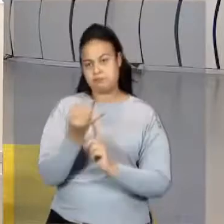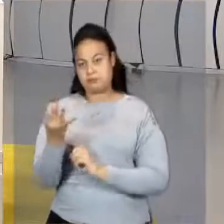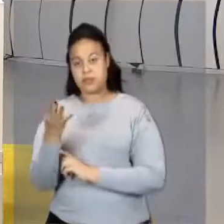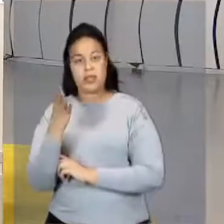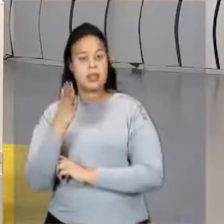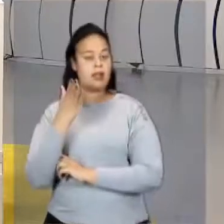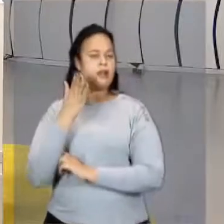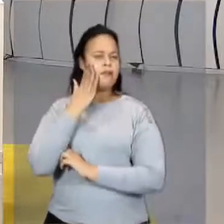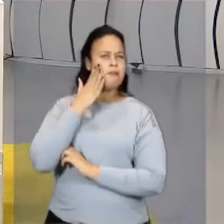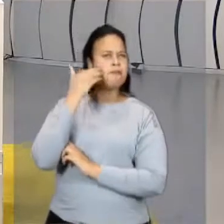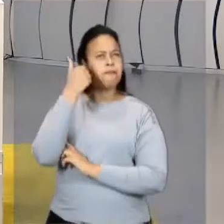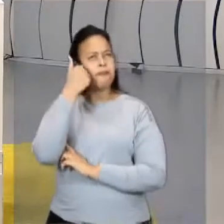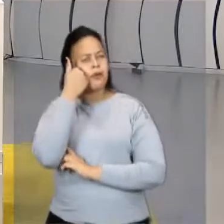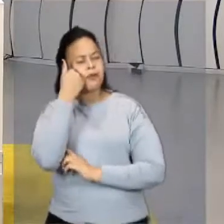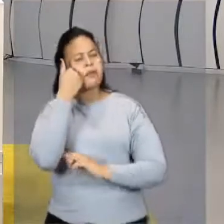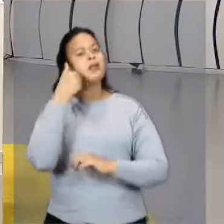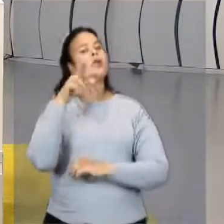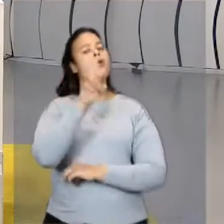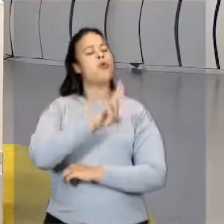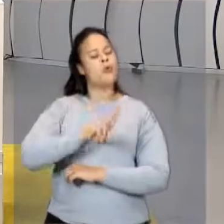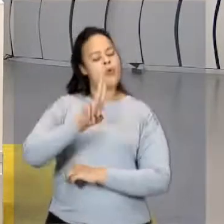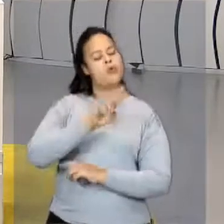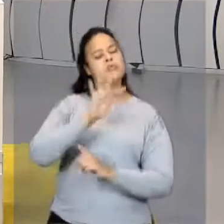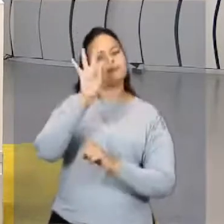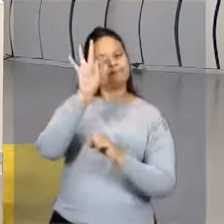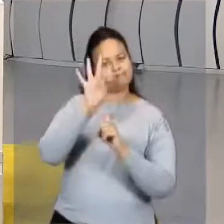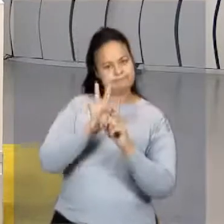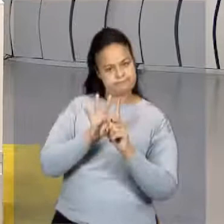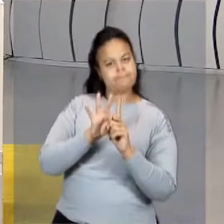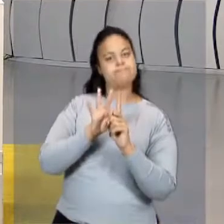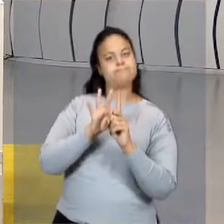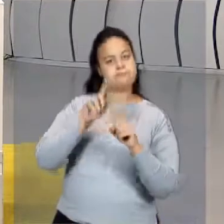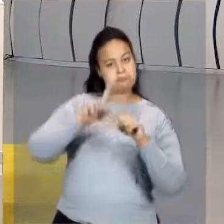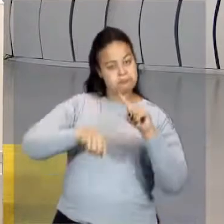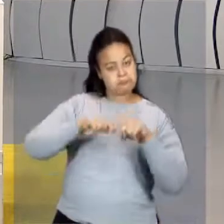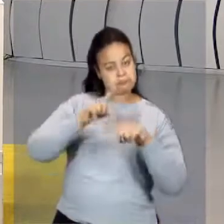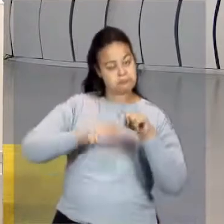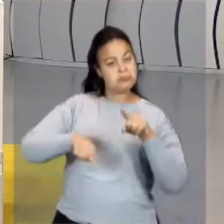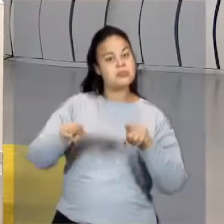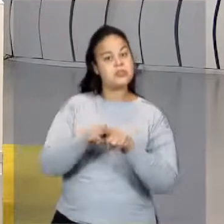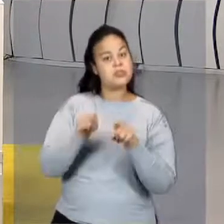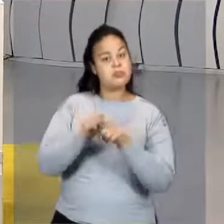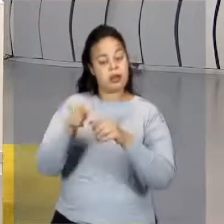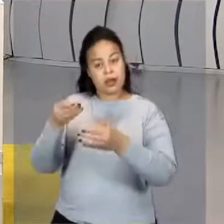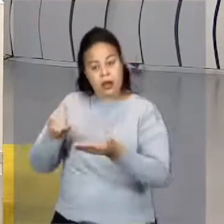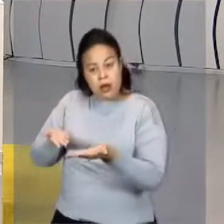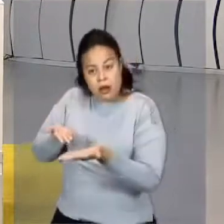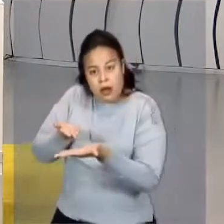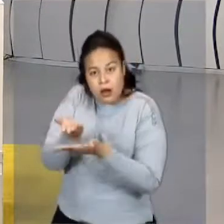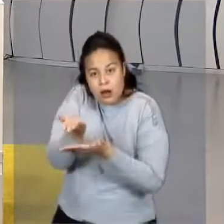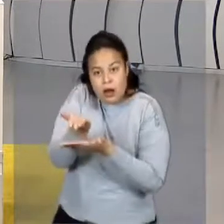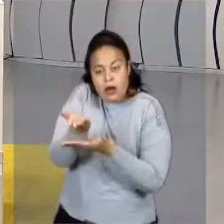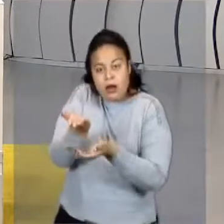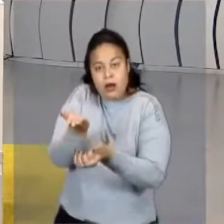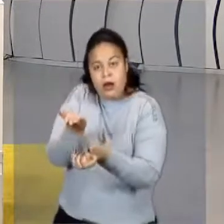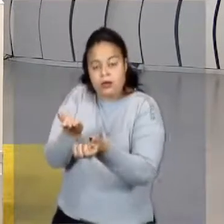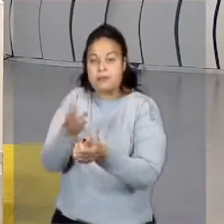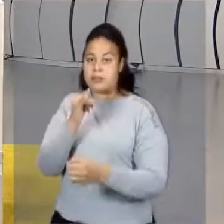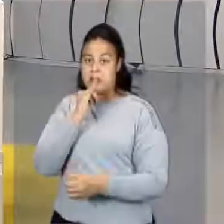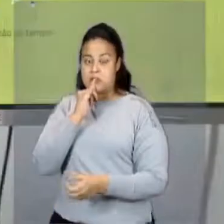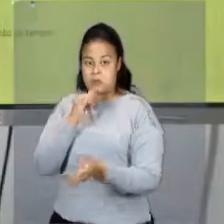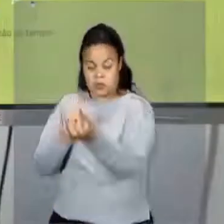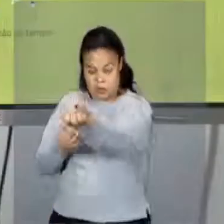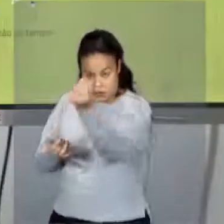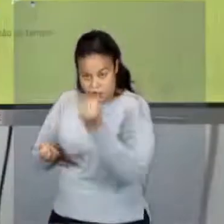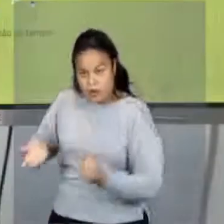febre, tá? Você usa um termômetro. Para assar pães e pizza, você tem que colocar num forno onde a temperatura é